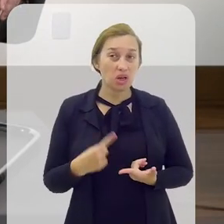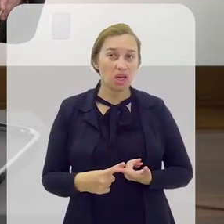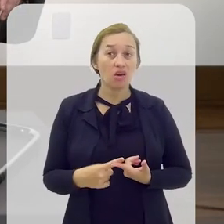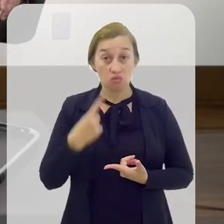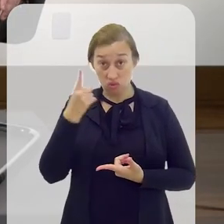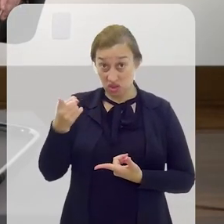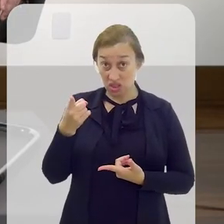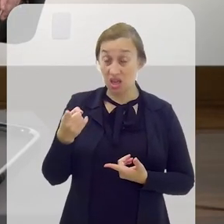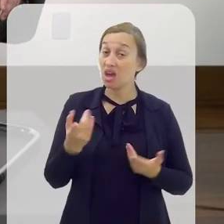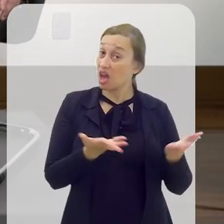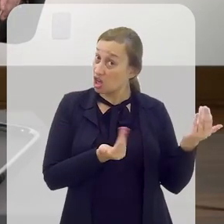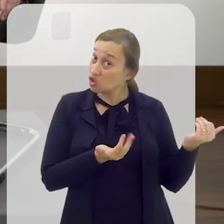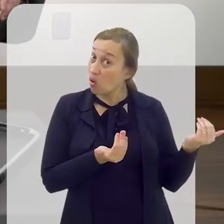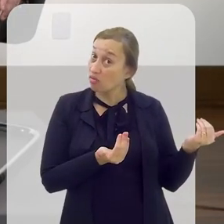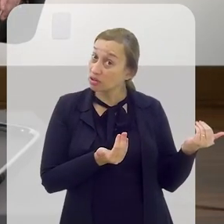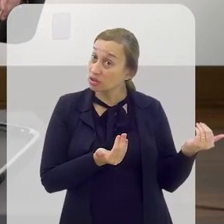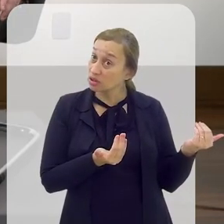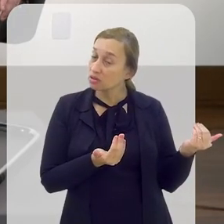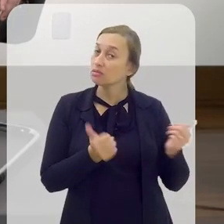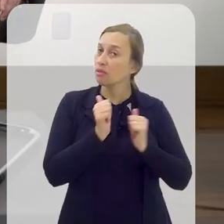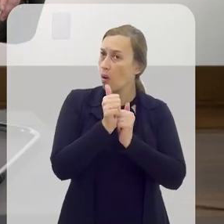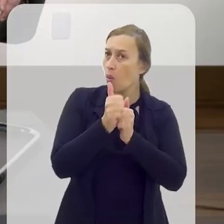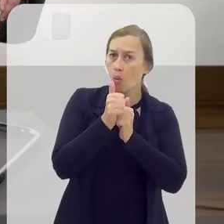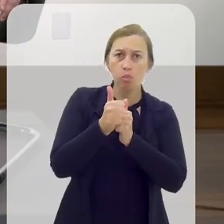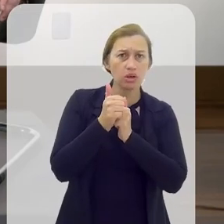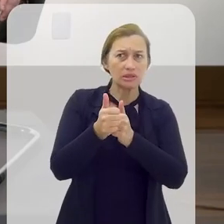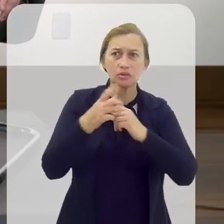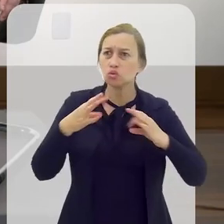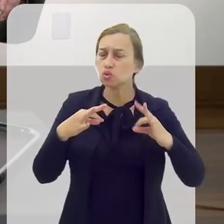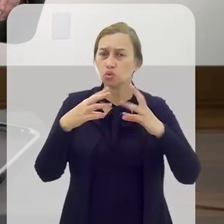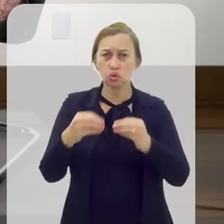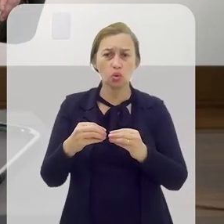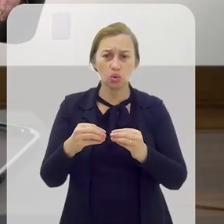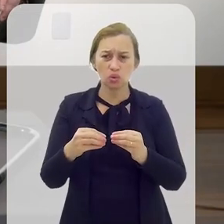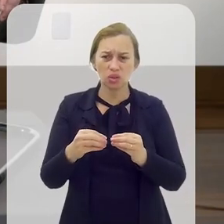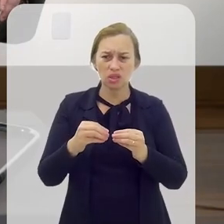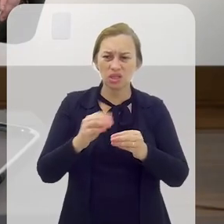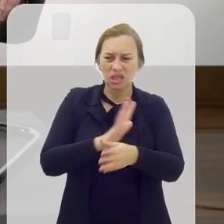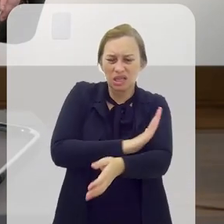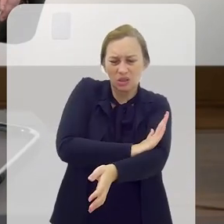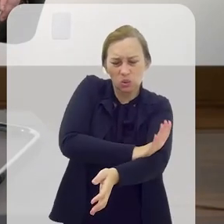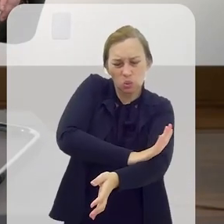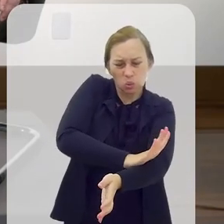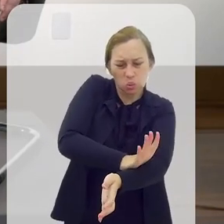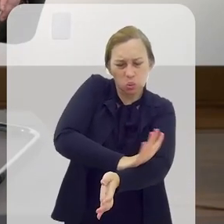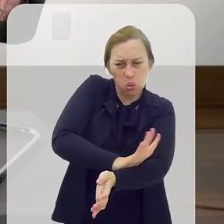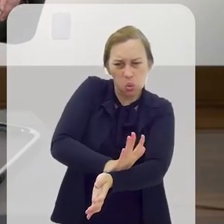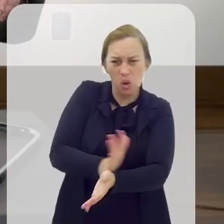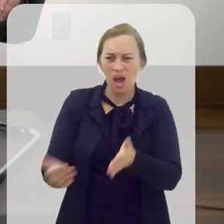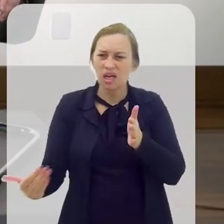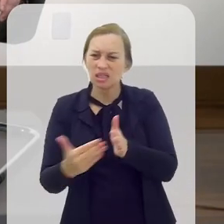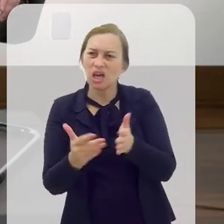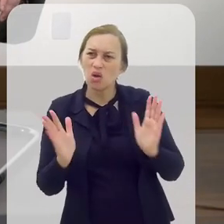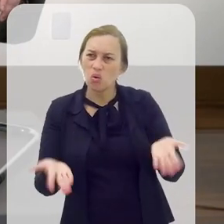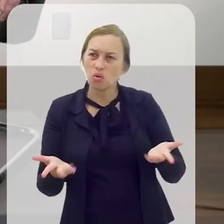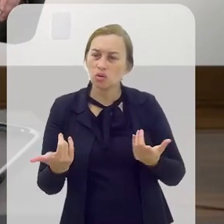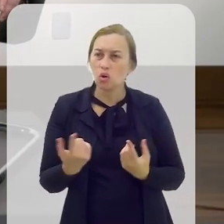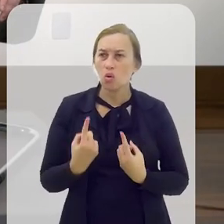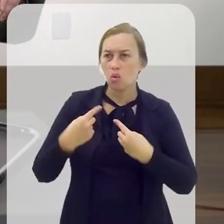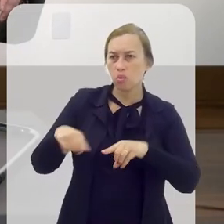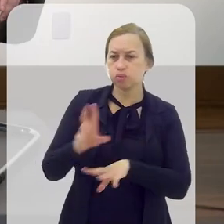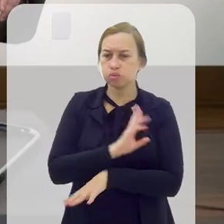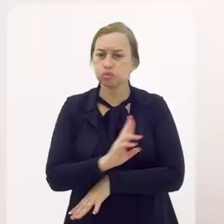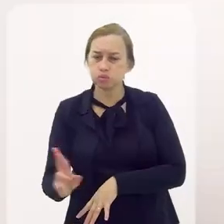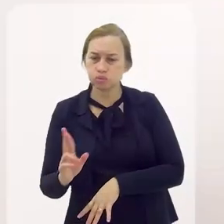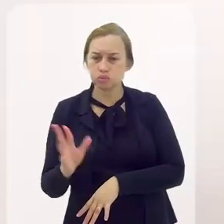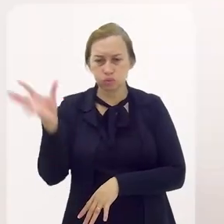você é jovem, então você acompanhou toda essa discriminação que se tem até